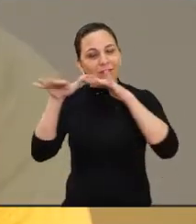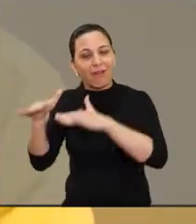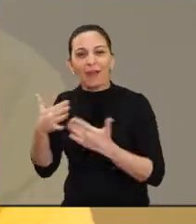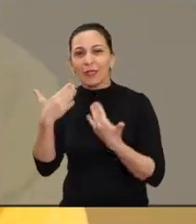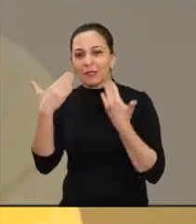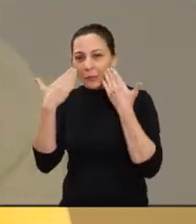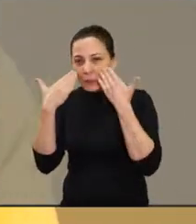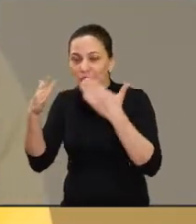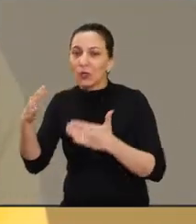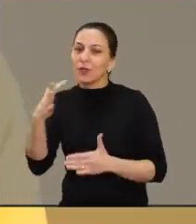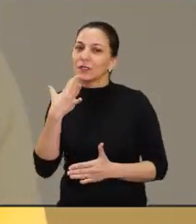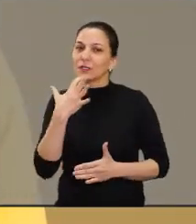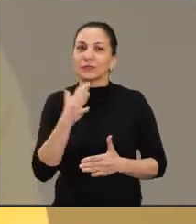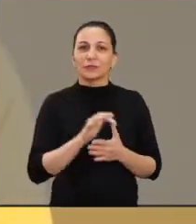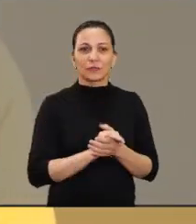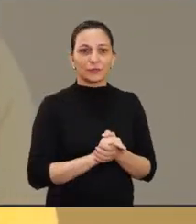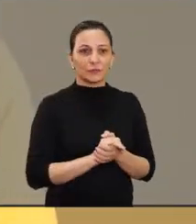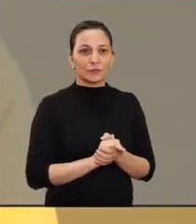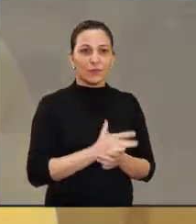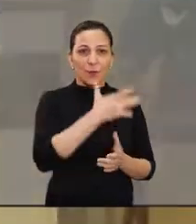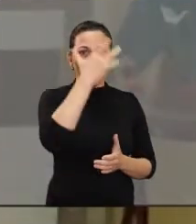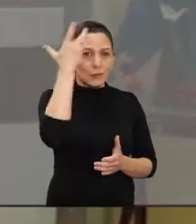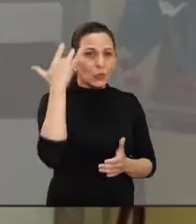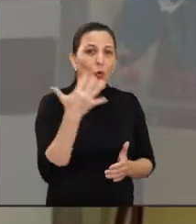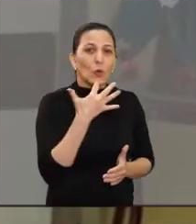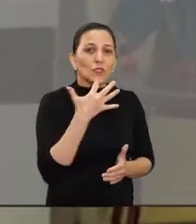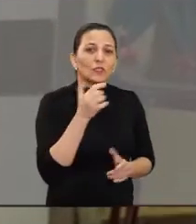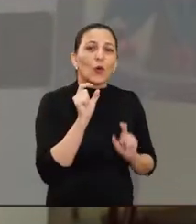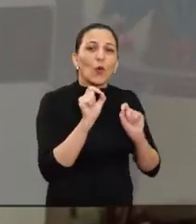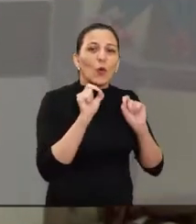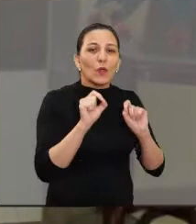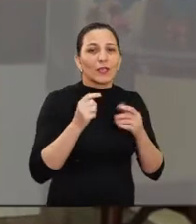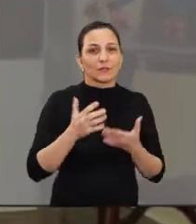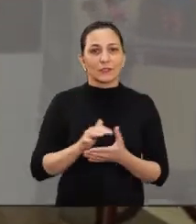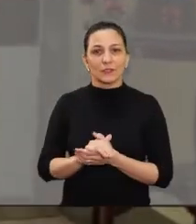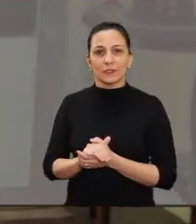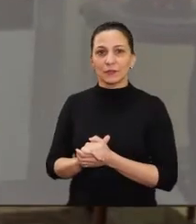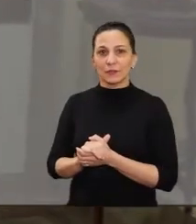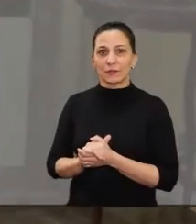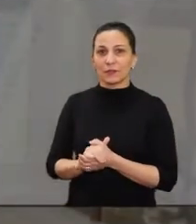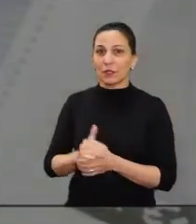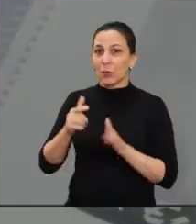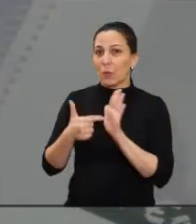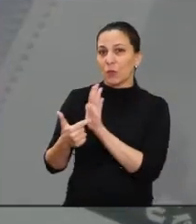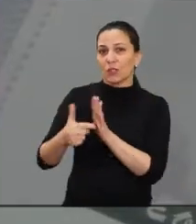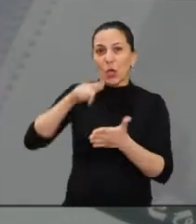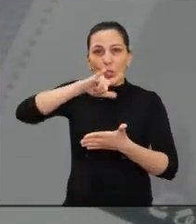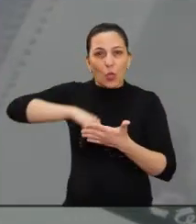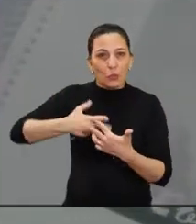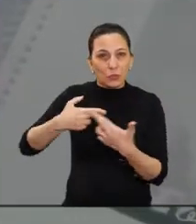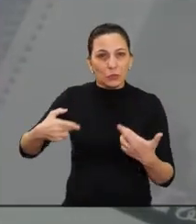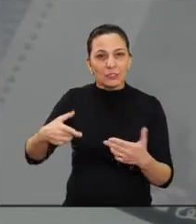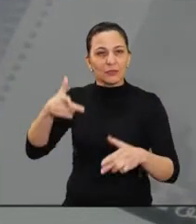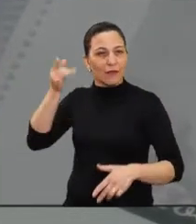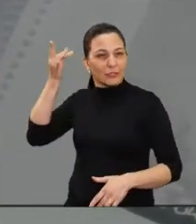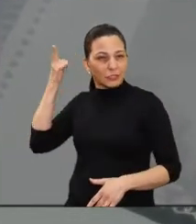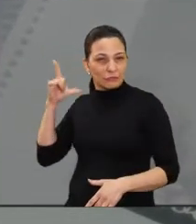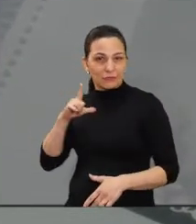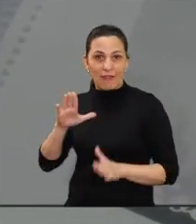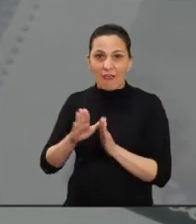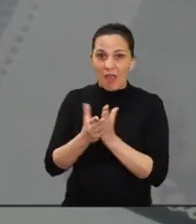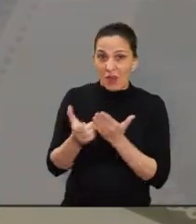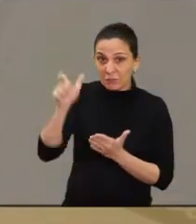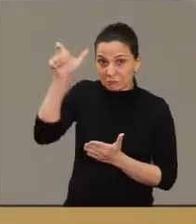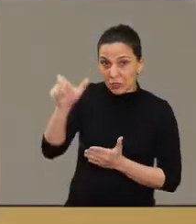visita a exposição. E o que é que tem aqui para o pessoal ver? Nós temos vários documentos de época, temos o próprio livro onde descreve tudo